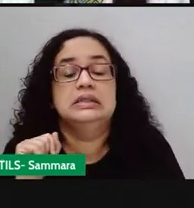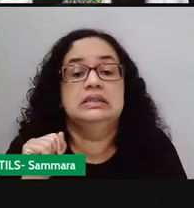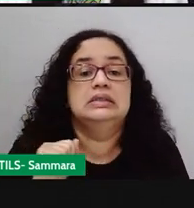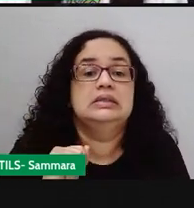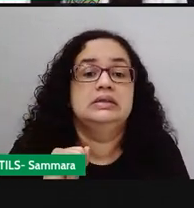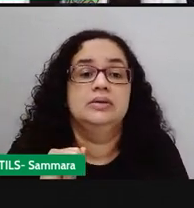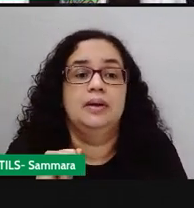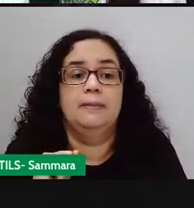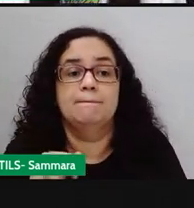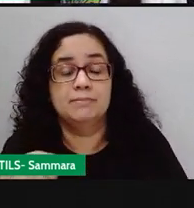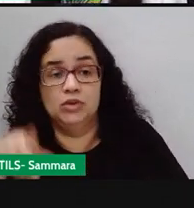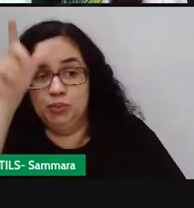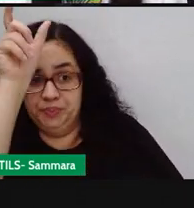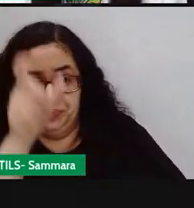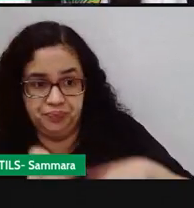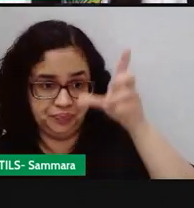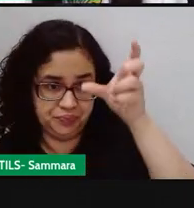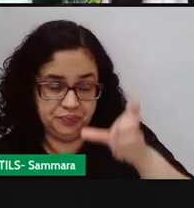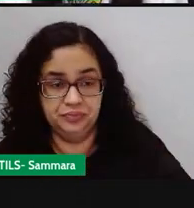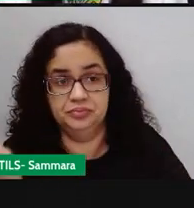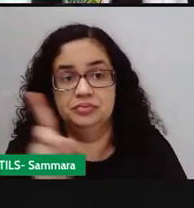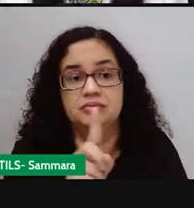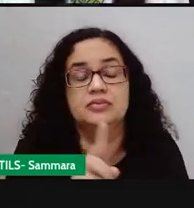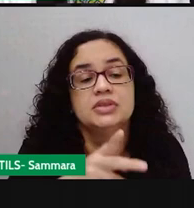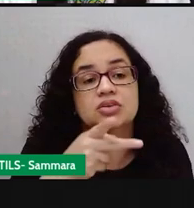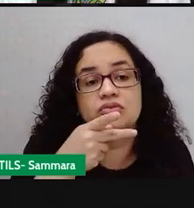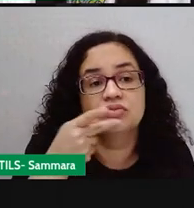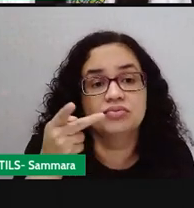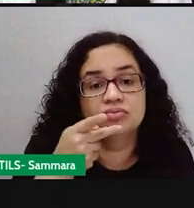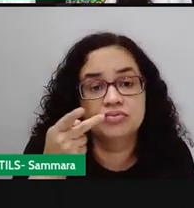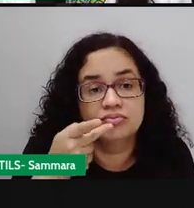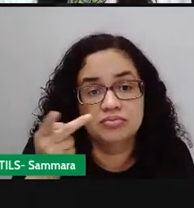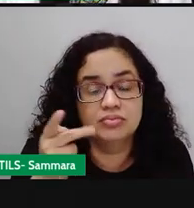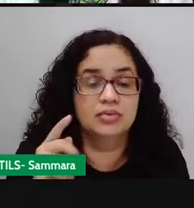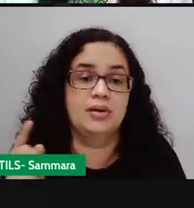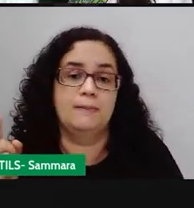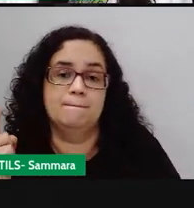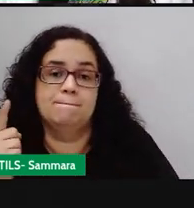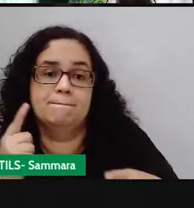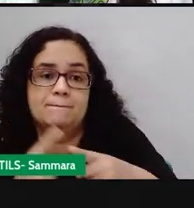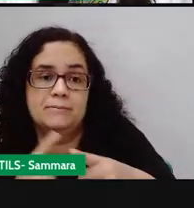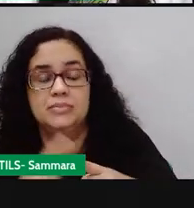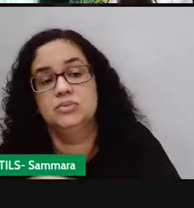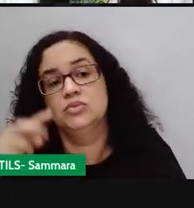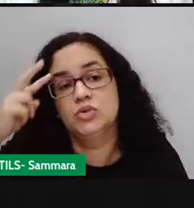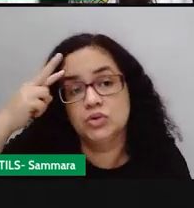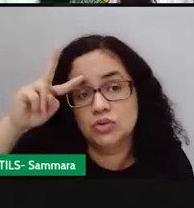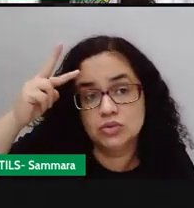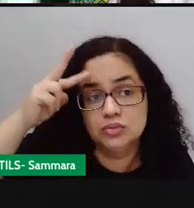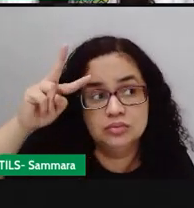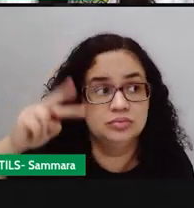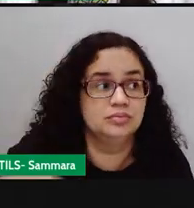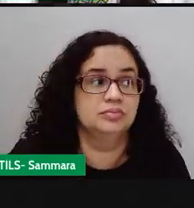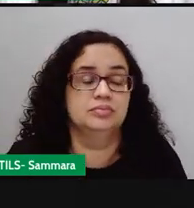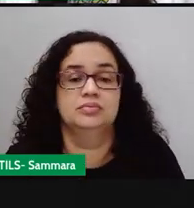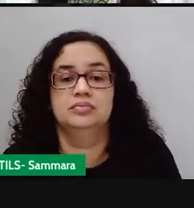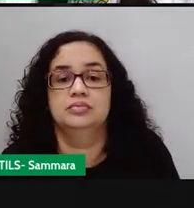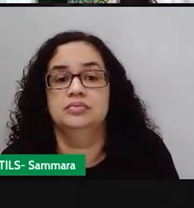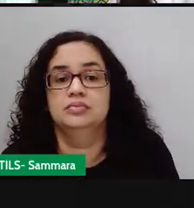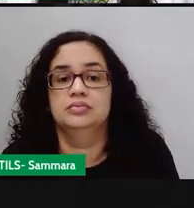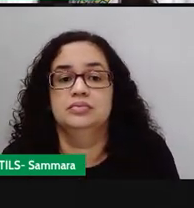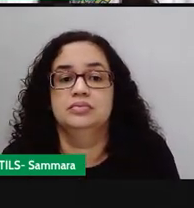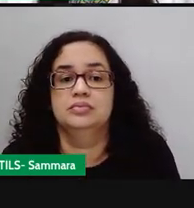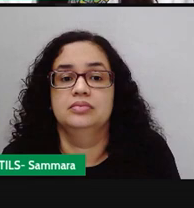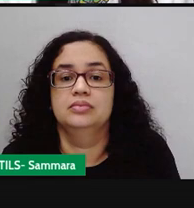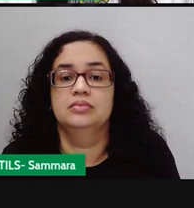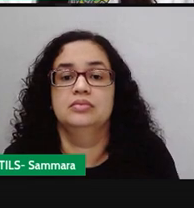diretamente do personagem, né? A fala contada por quem está contando a história, que é o narrador. Então, esse